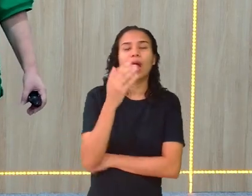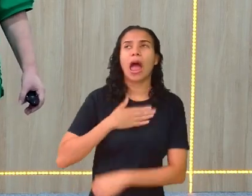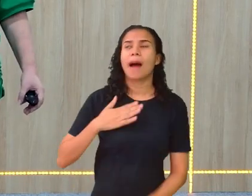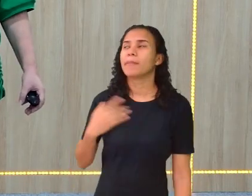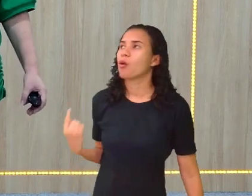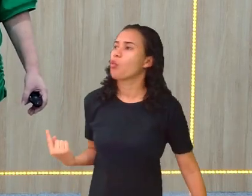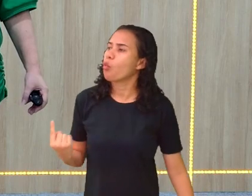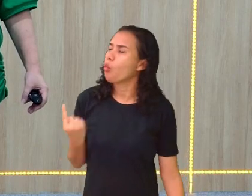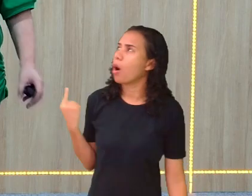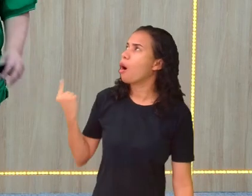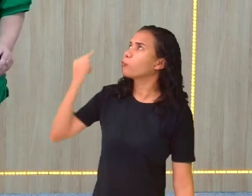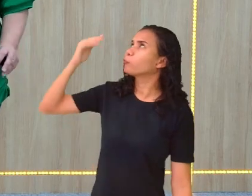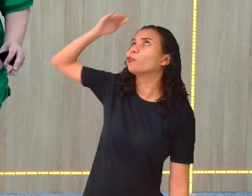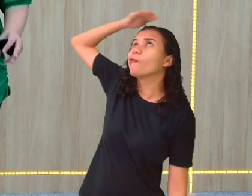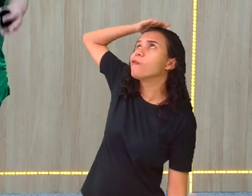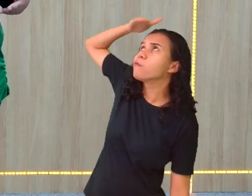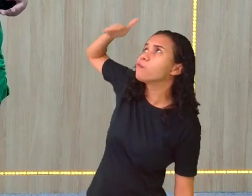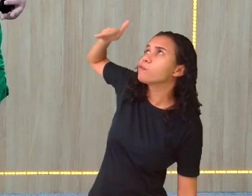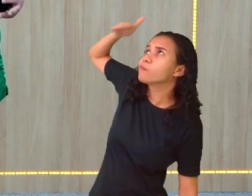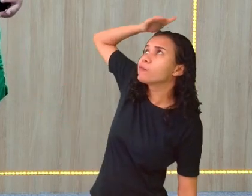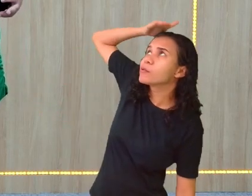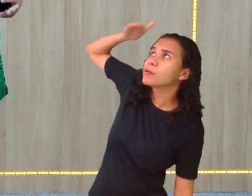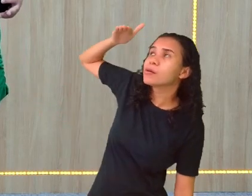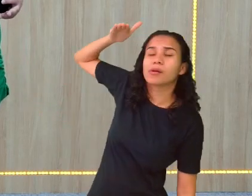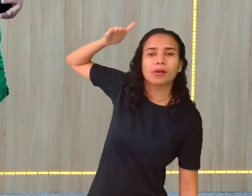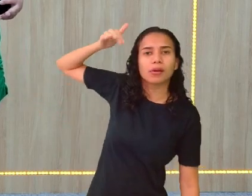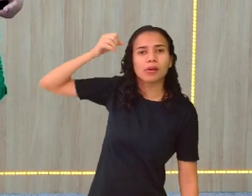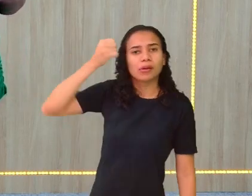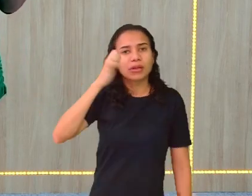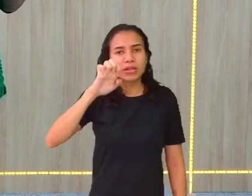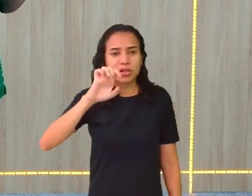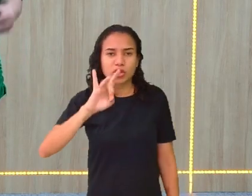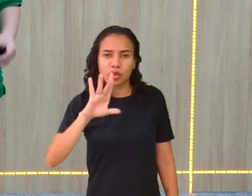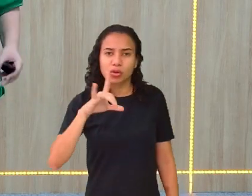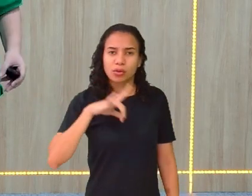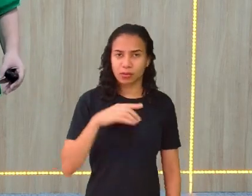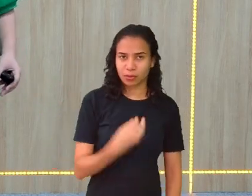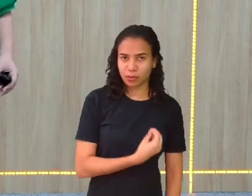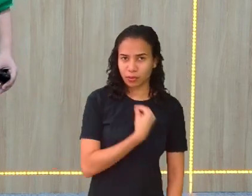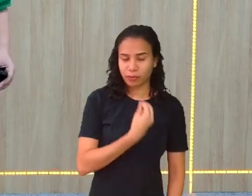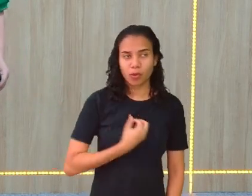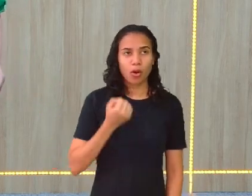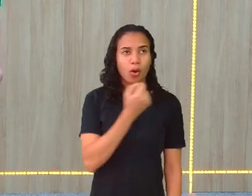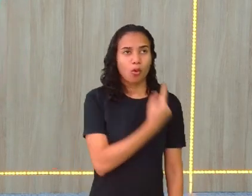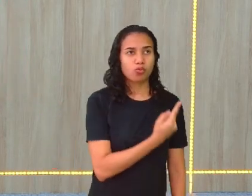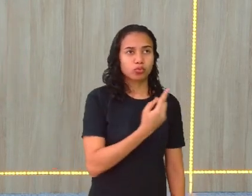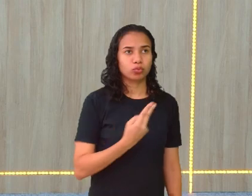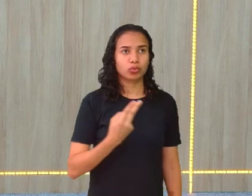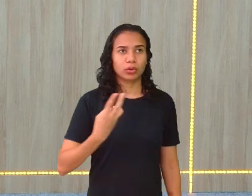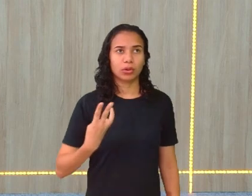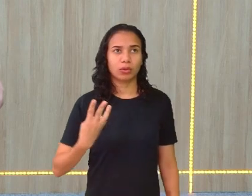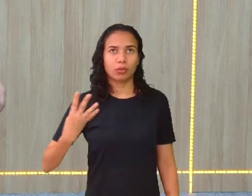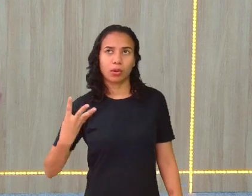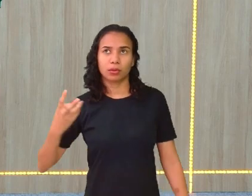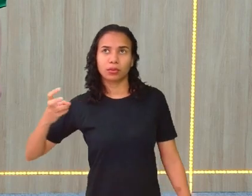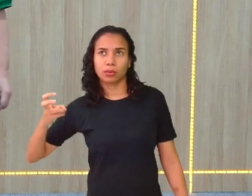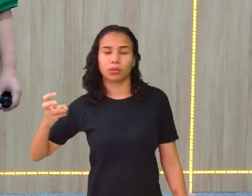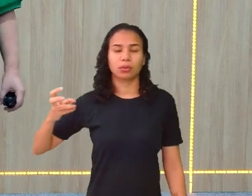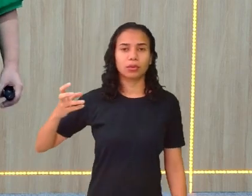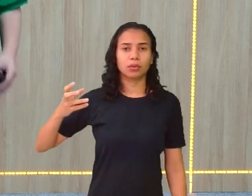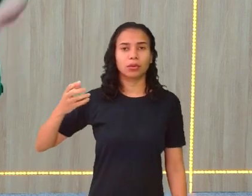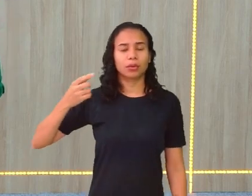altura? Ora, se só existisse um, dois, três, quatro,